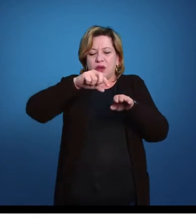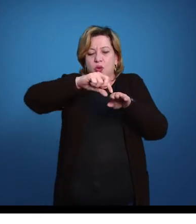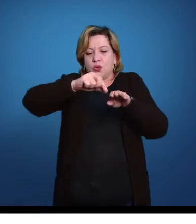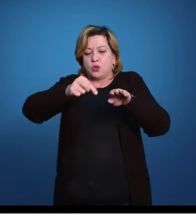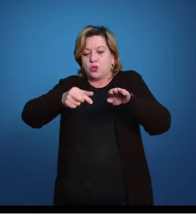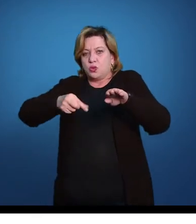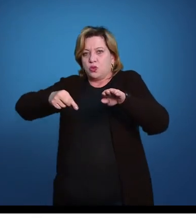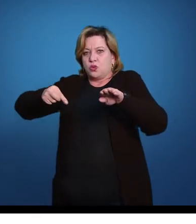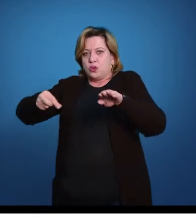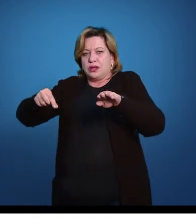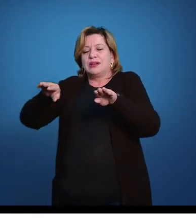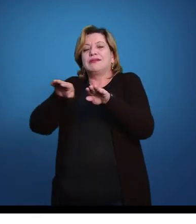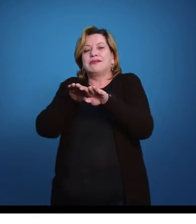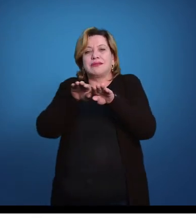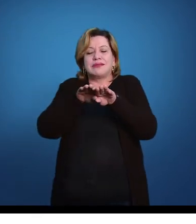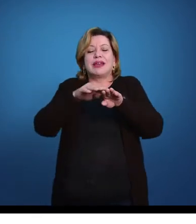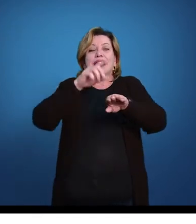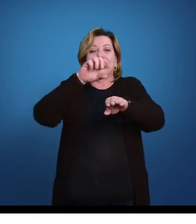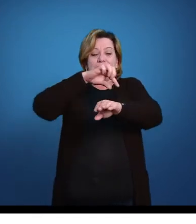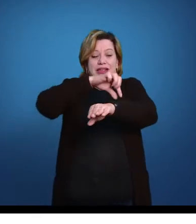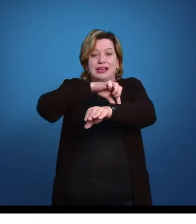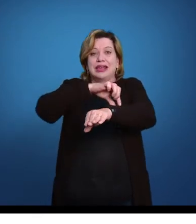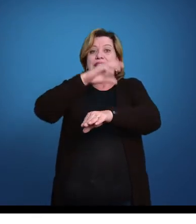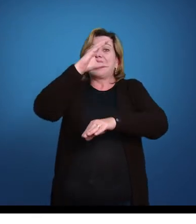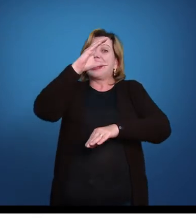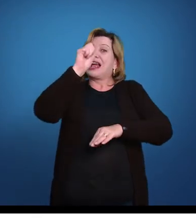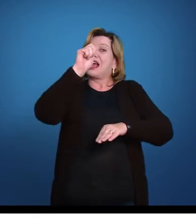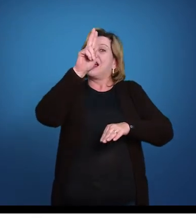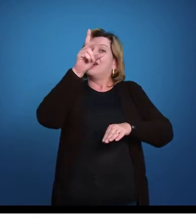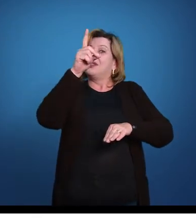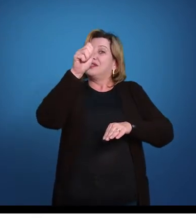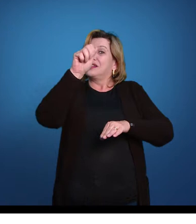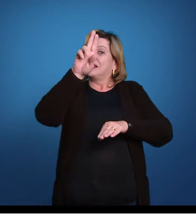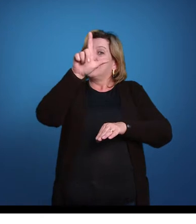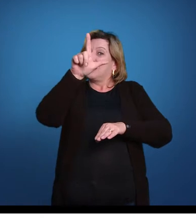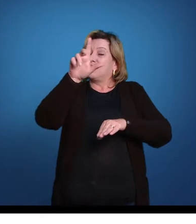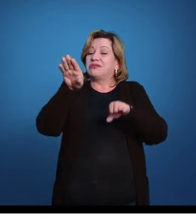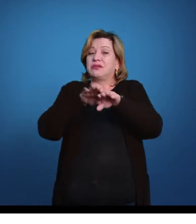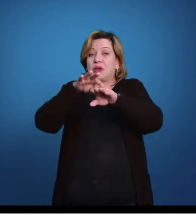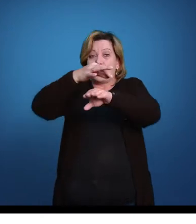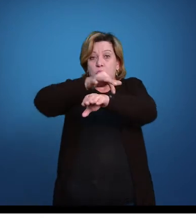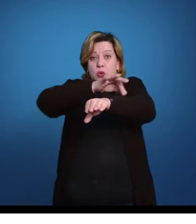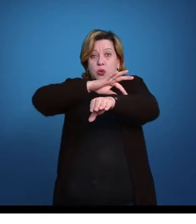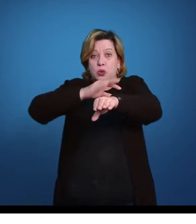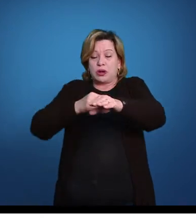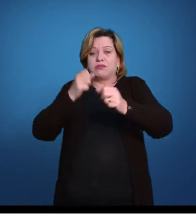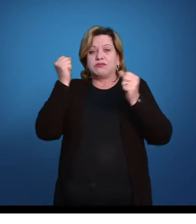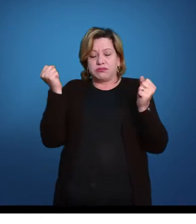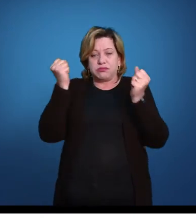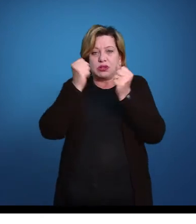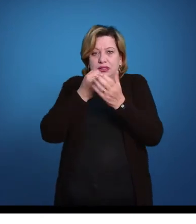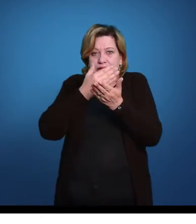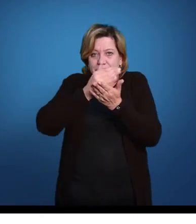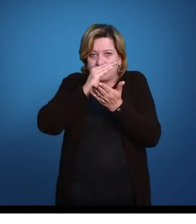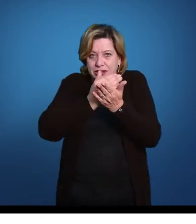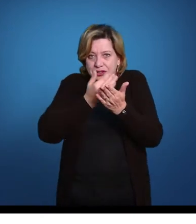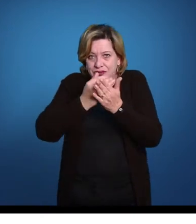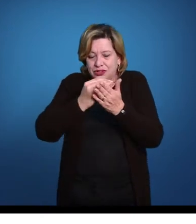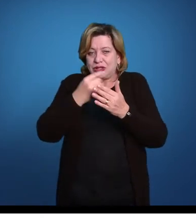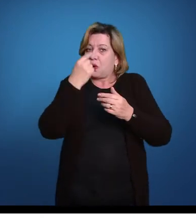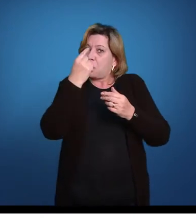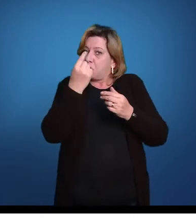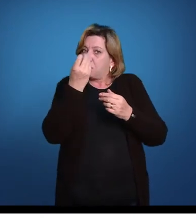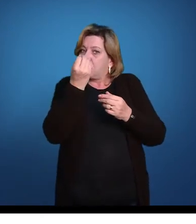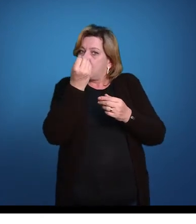caudal do corpo deles, na porção final do corpo deles. Ela pode ser compartimentalizada em uma ou duas nadadeiras